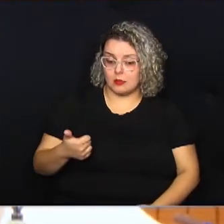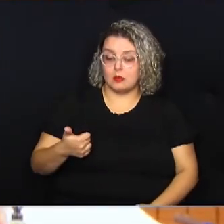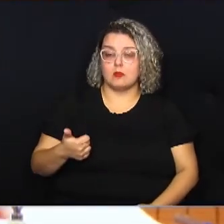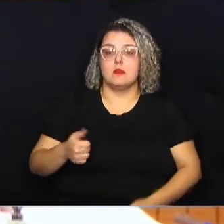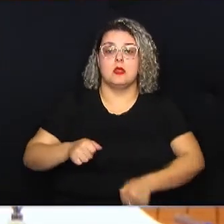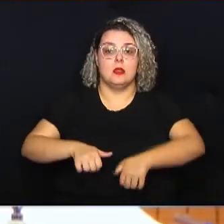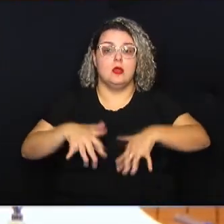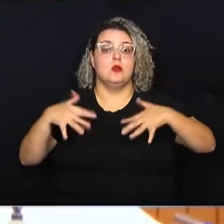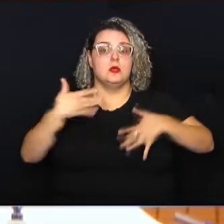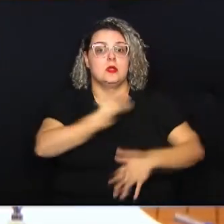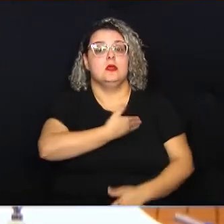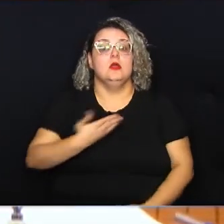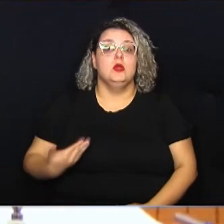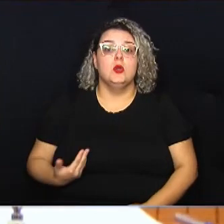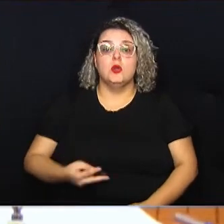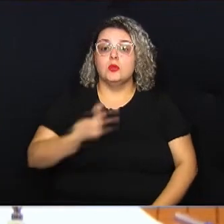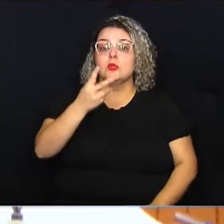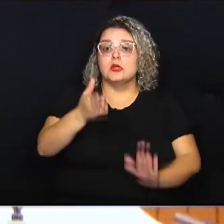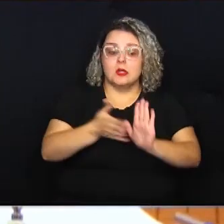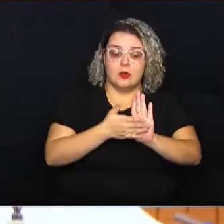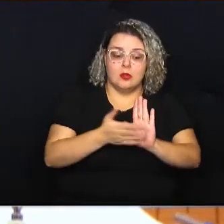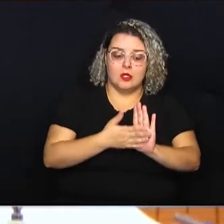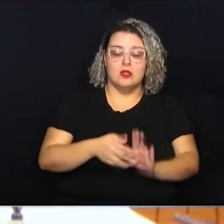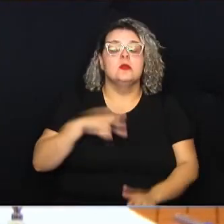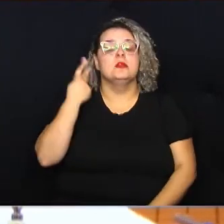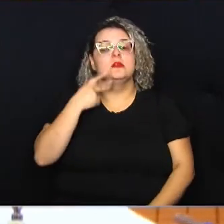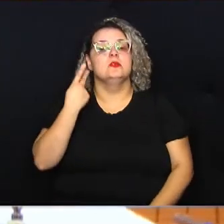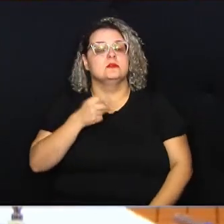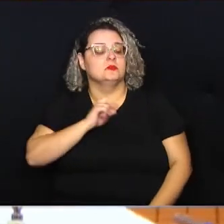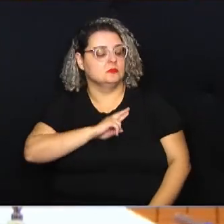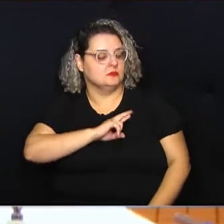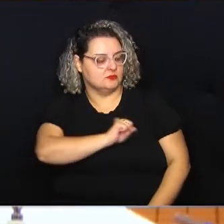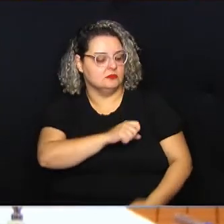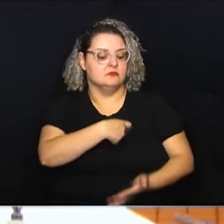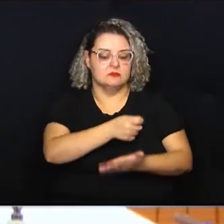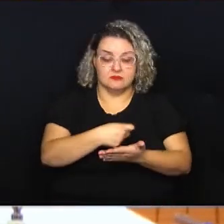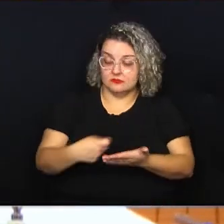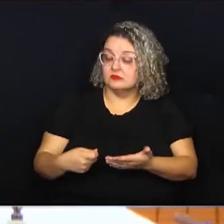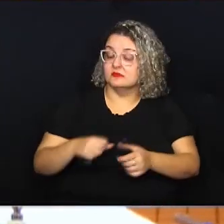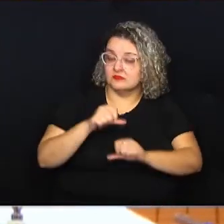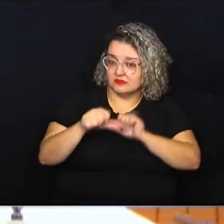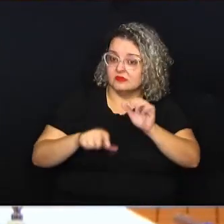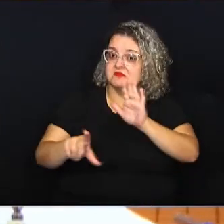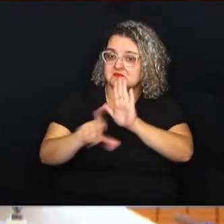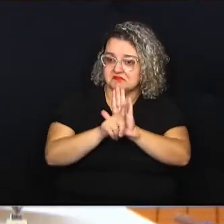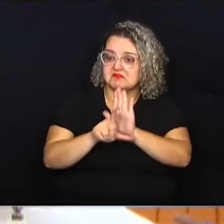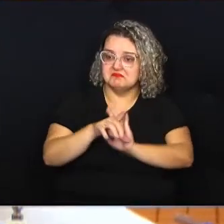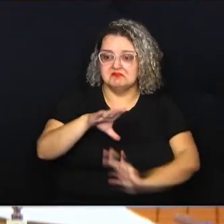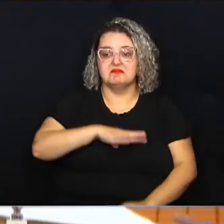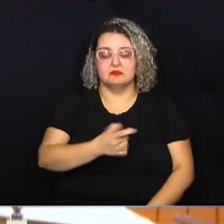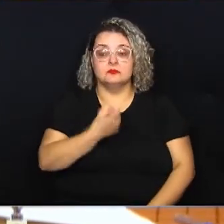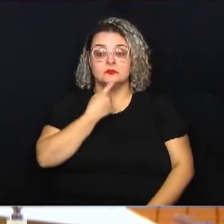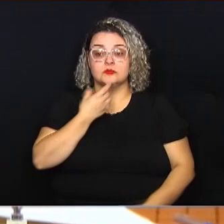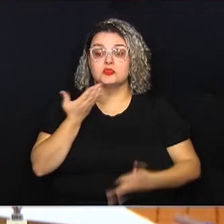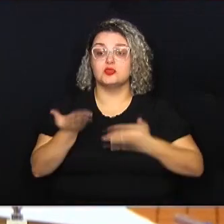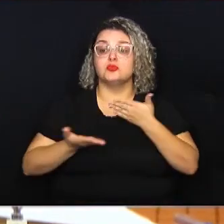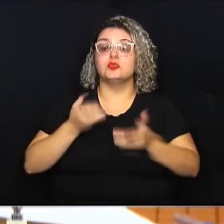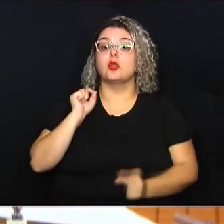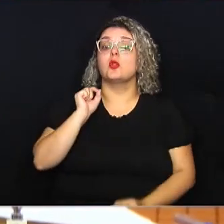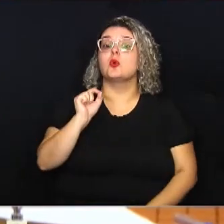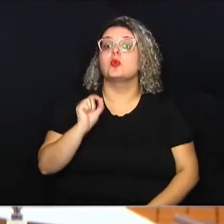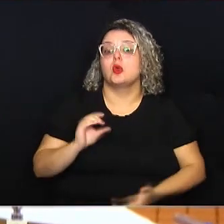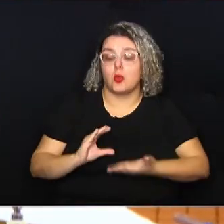discutiu duas propostas de autoria de Rossini, que promovem alterações em leis municipais que tratam do Conselho